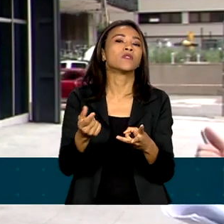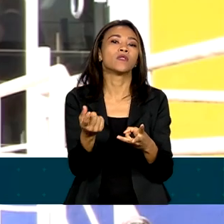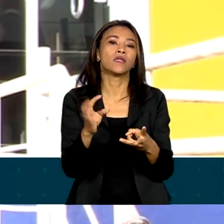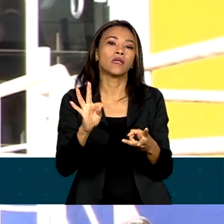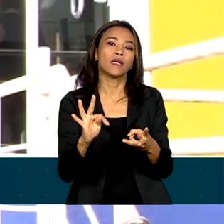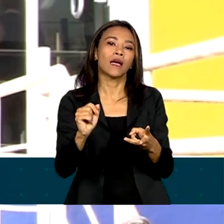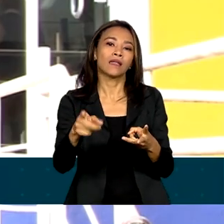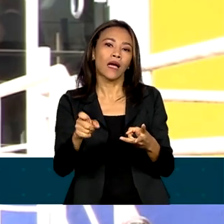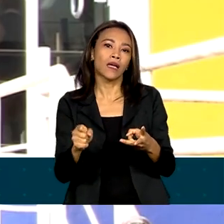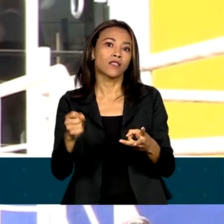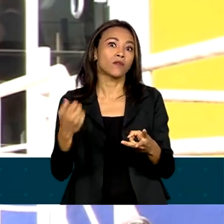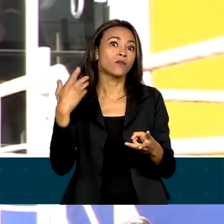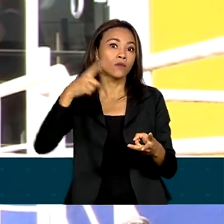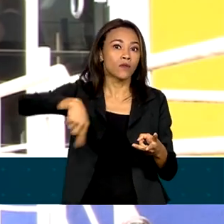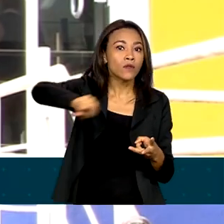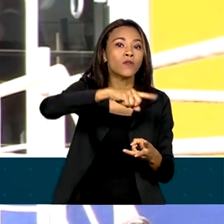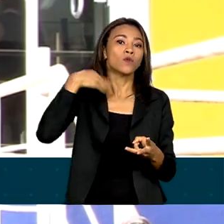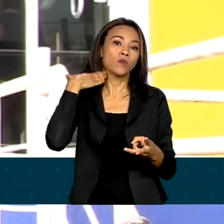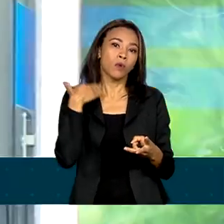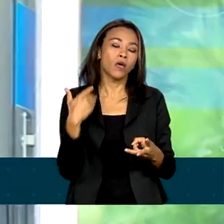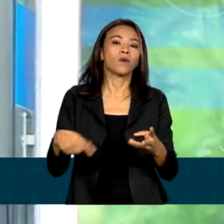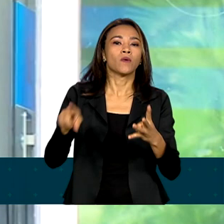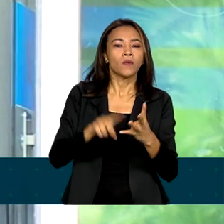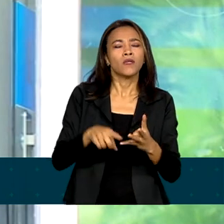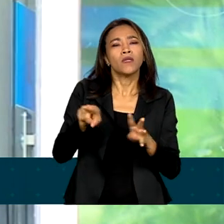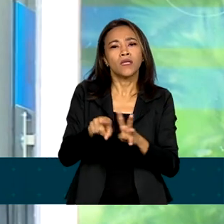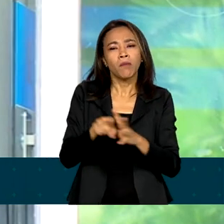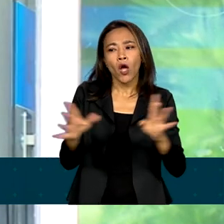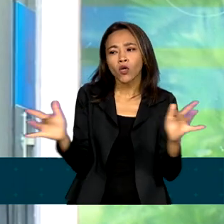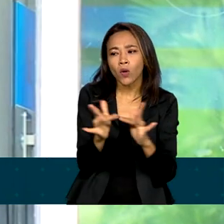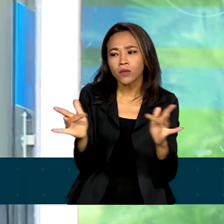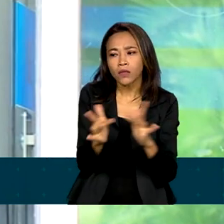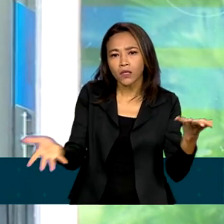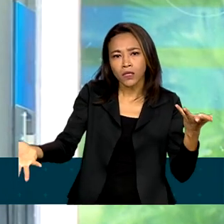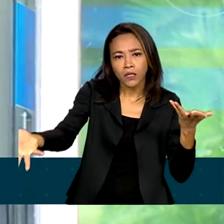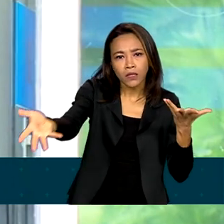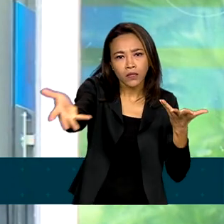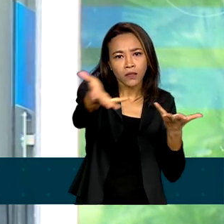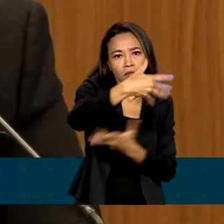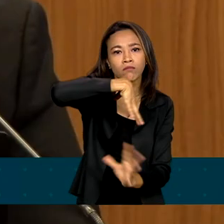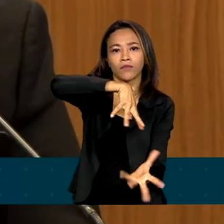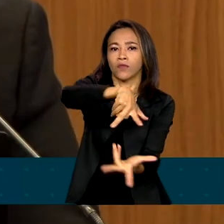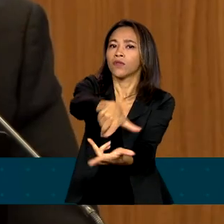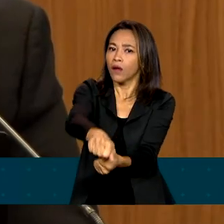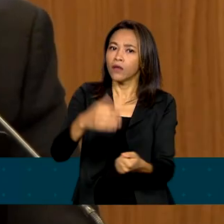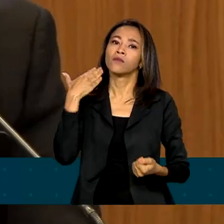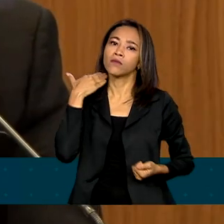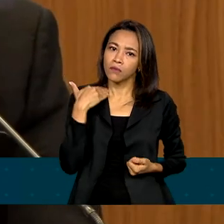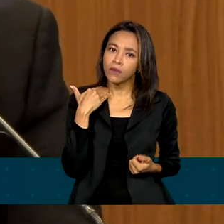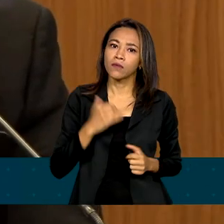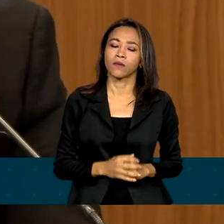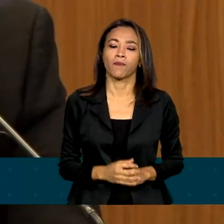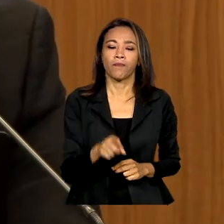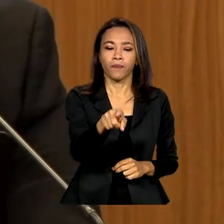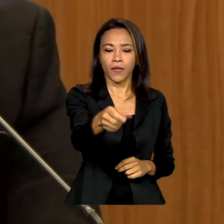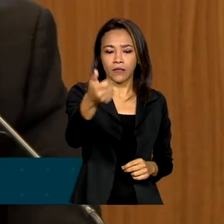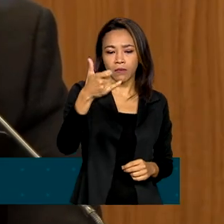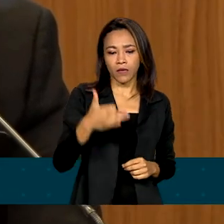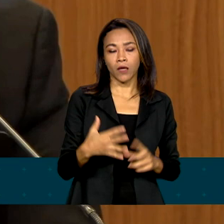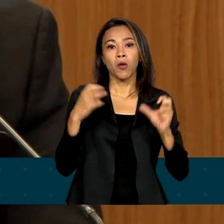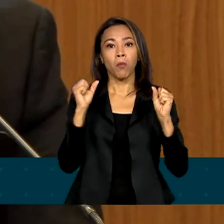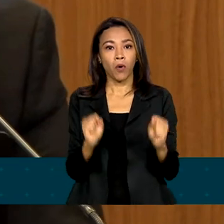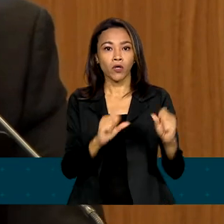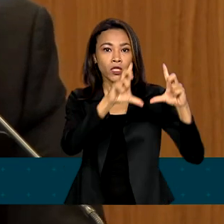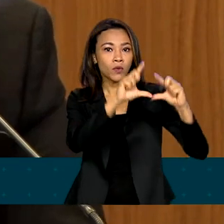bancos e aumentar a integração entre sistemas financeiros internacionais. Poderia reduzir o custo do crédito,